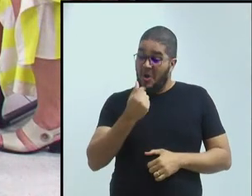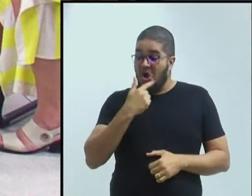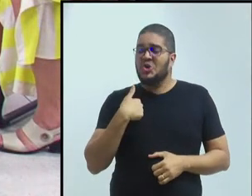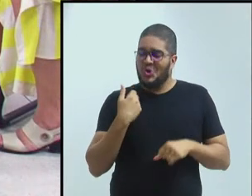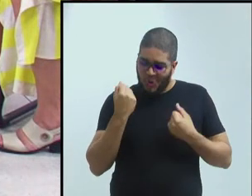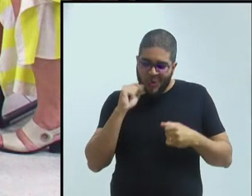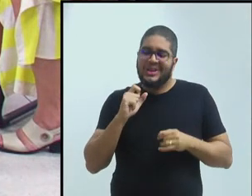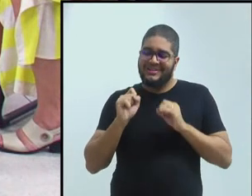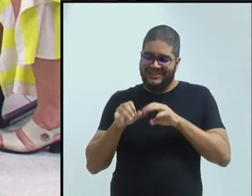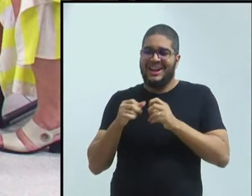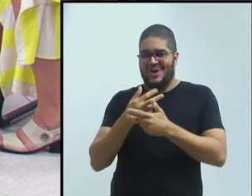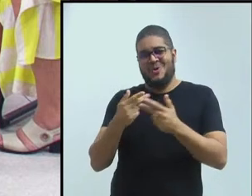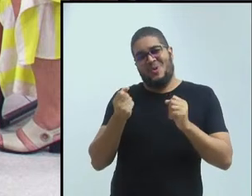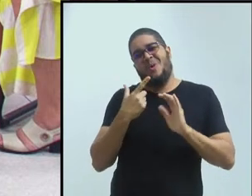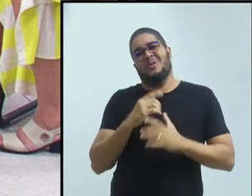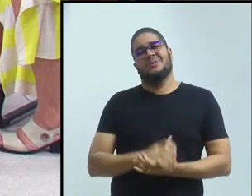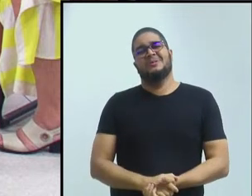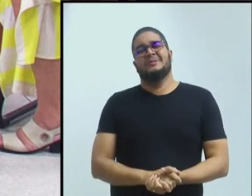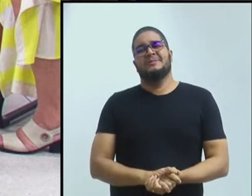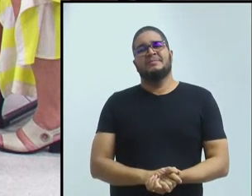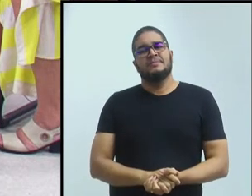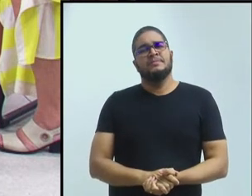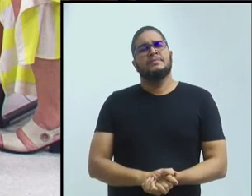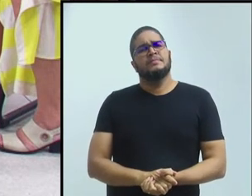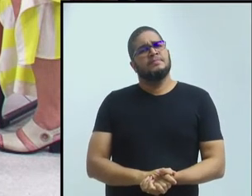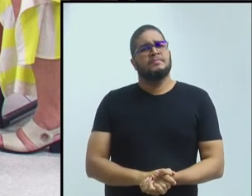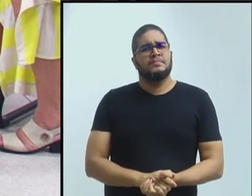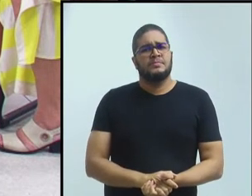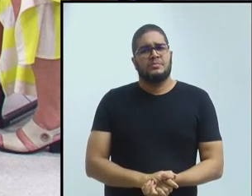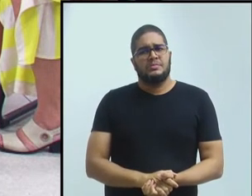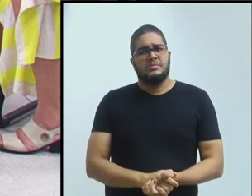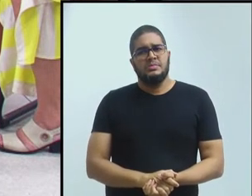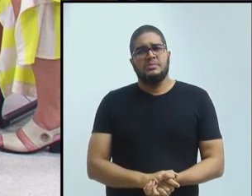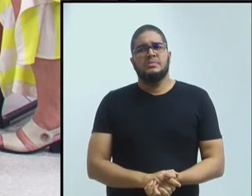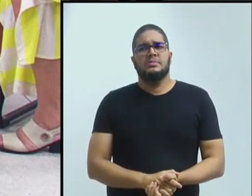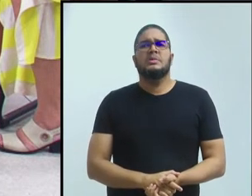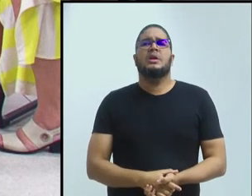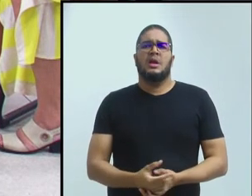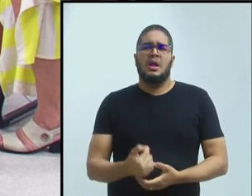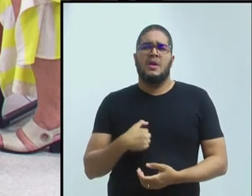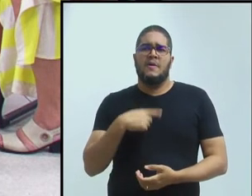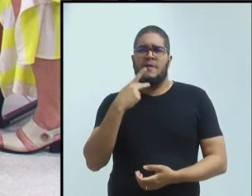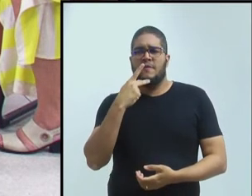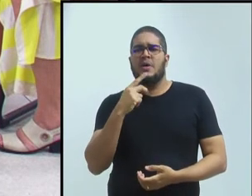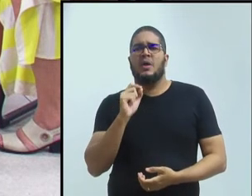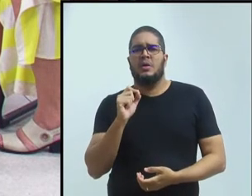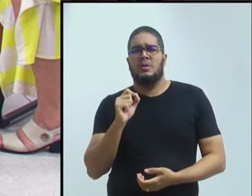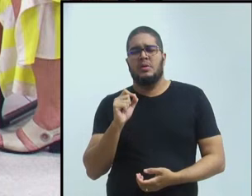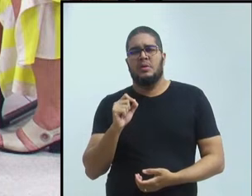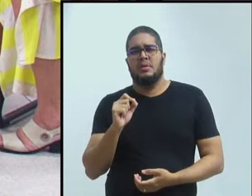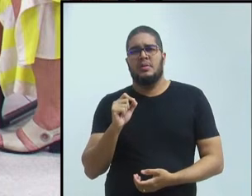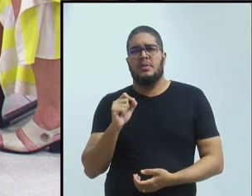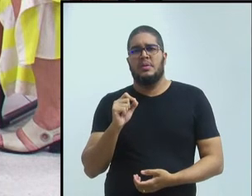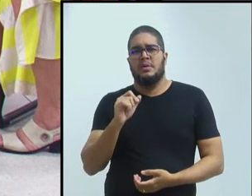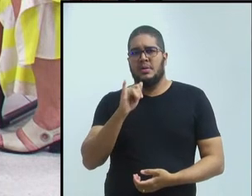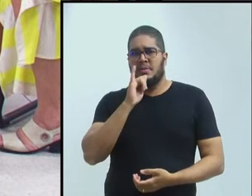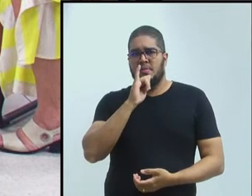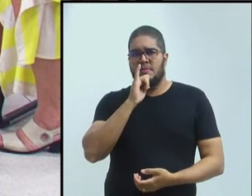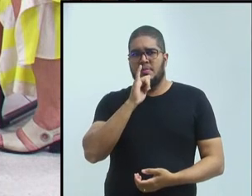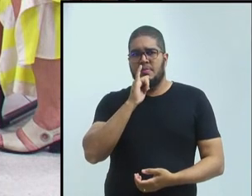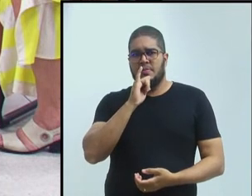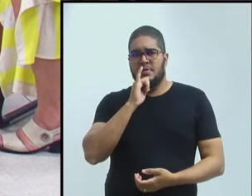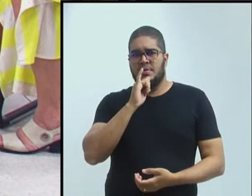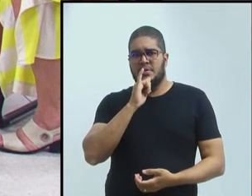coisa. Agora, eu diria que, nesse contexto, voltando para aquela questão do registro e da